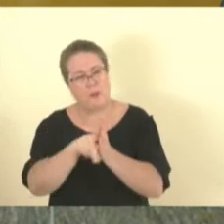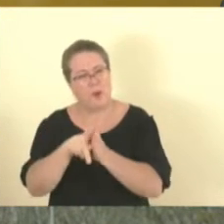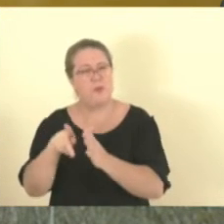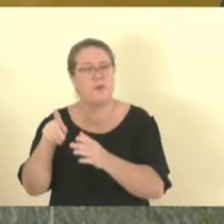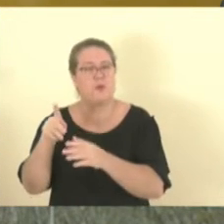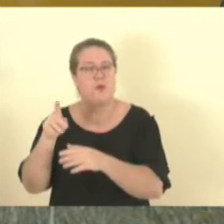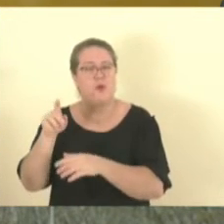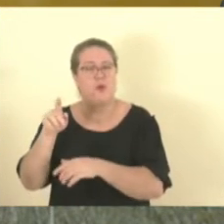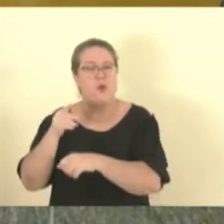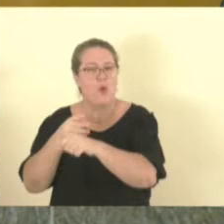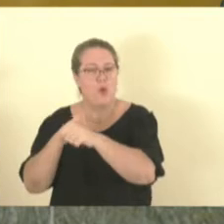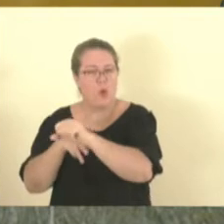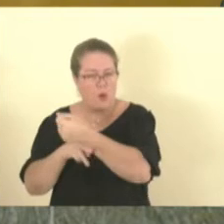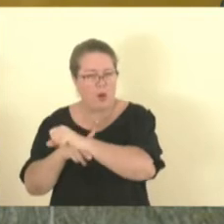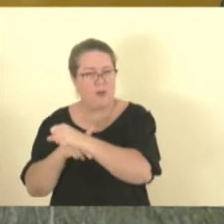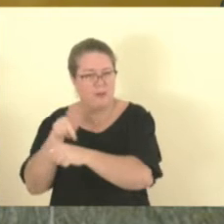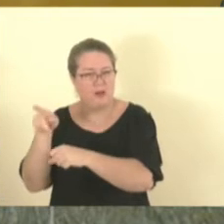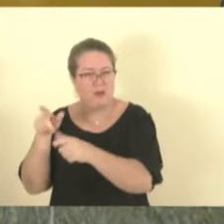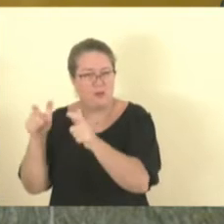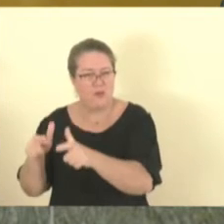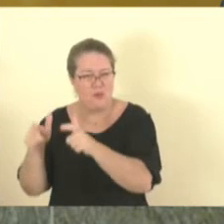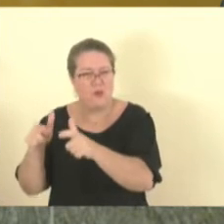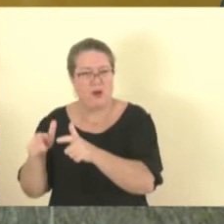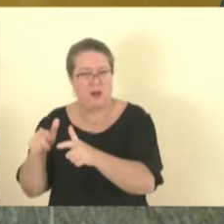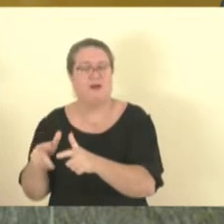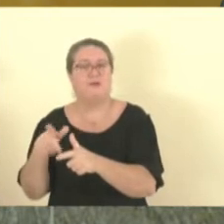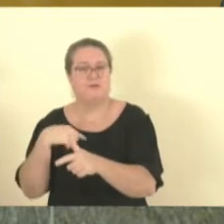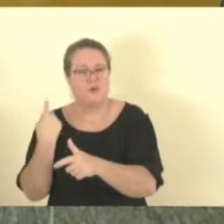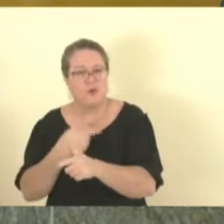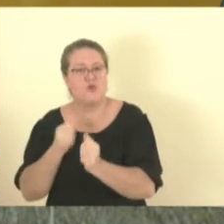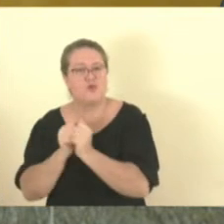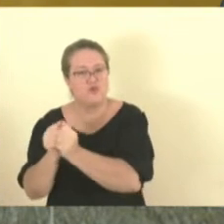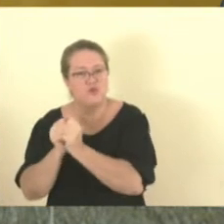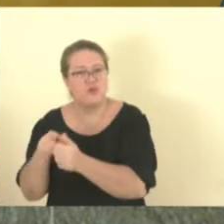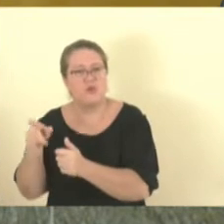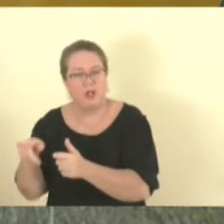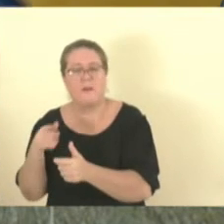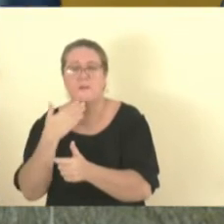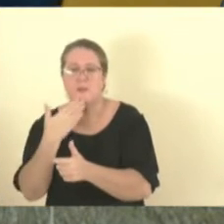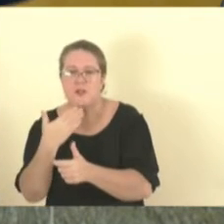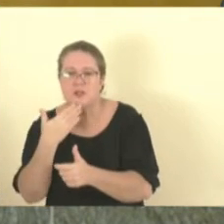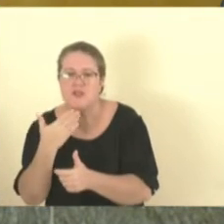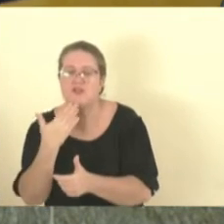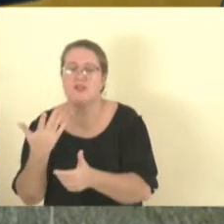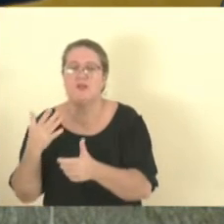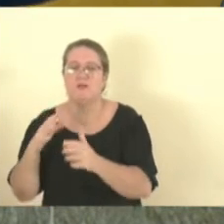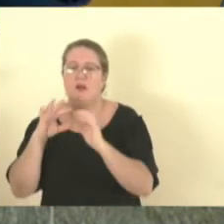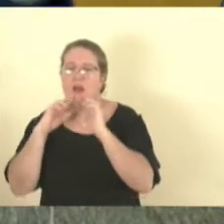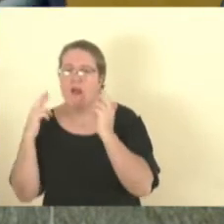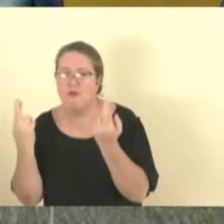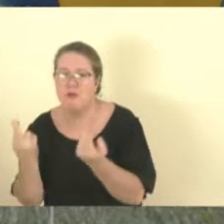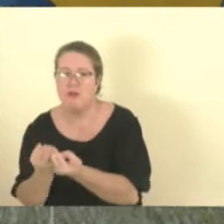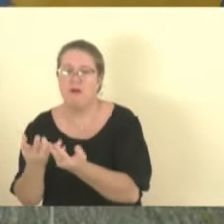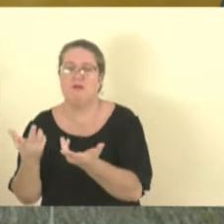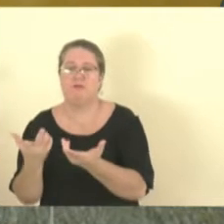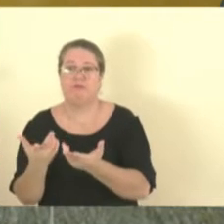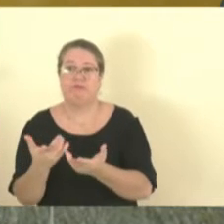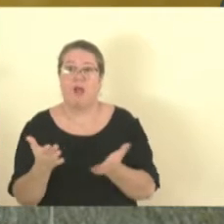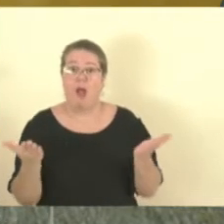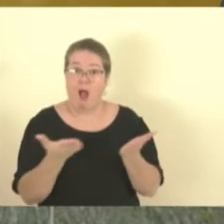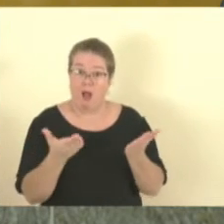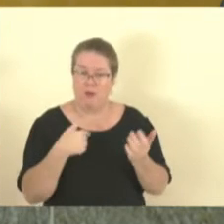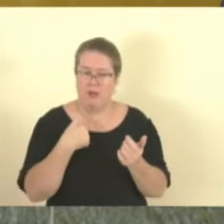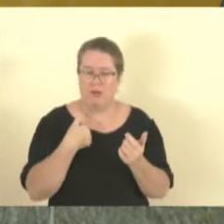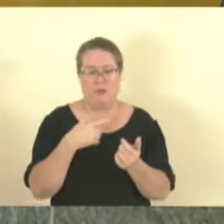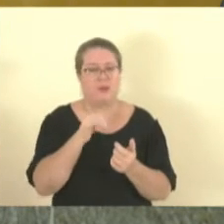agradecer ao Governo do Estado, que já está iniciando as obras aí para retirada das cancelas. Eu passei agora aqui na subida da ponte, né, inclusive